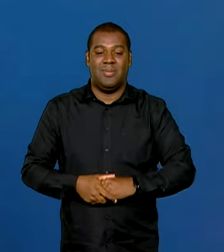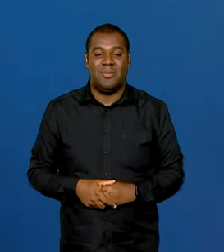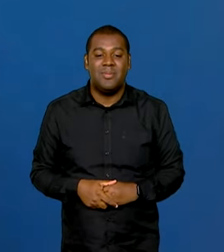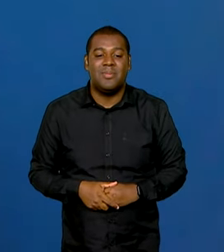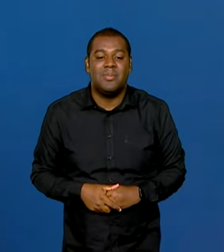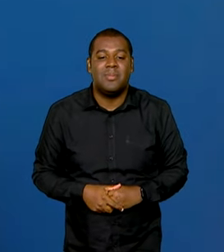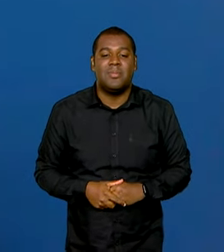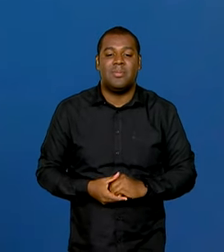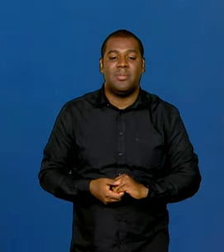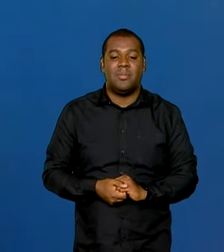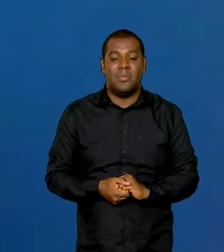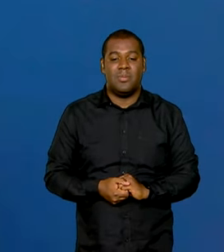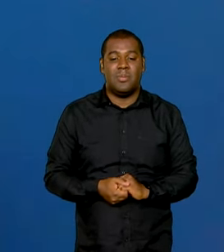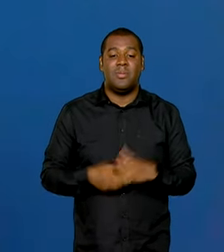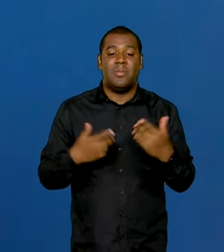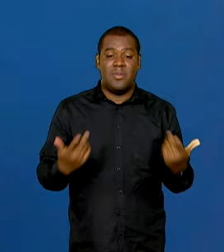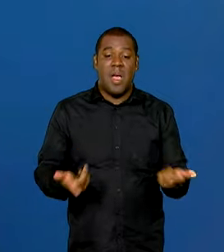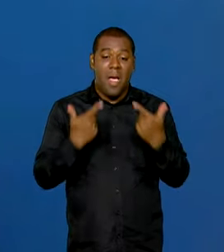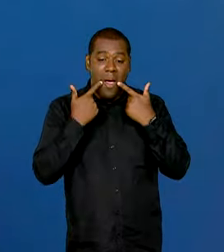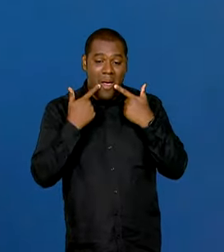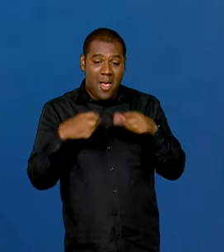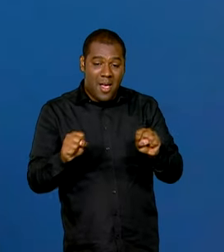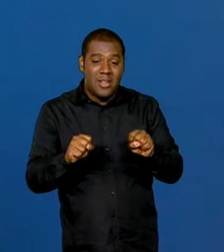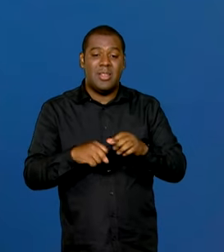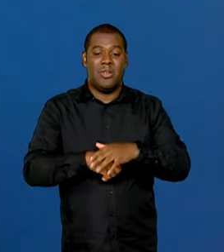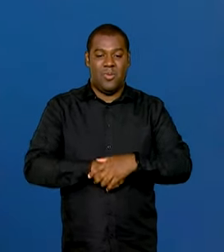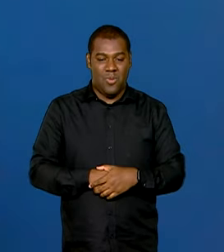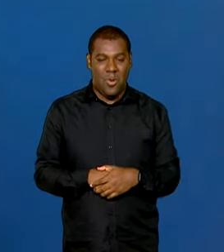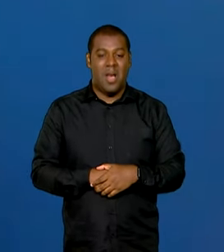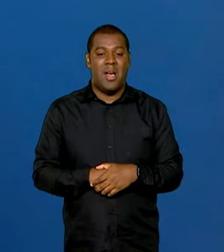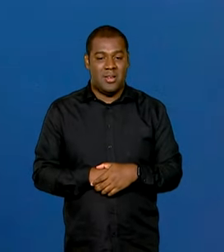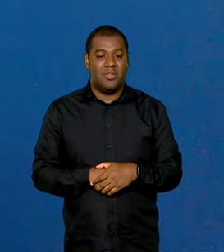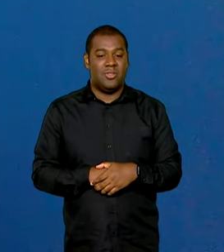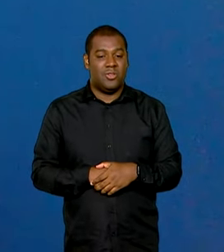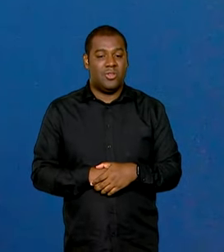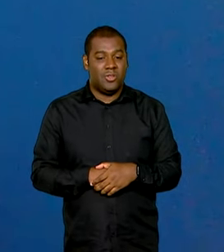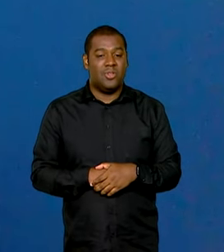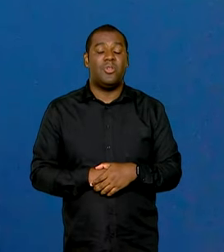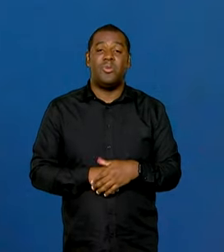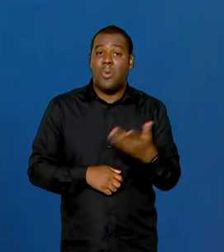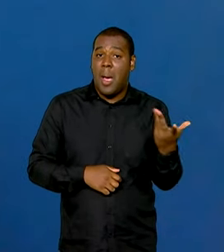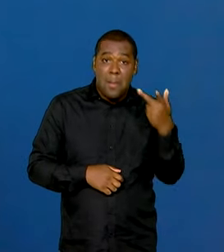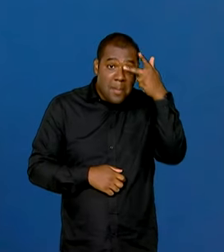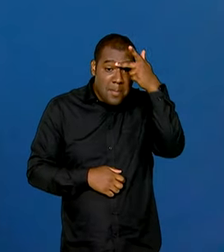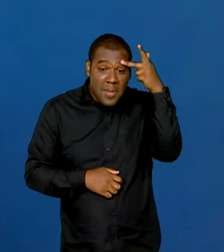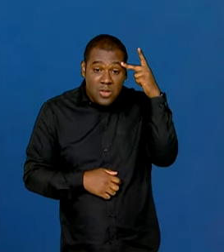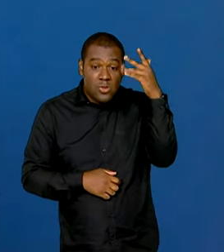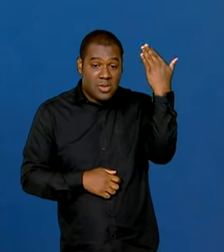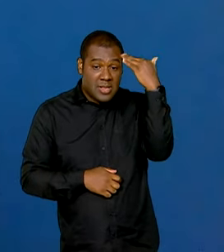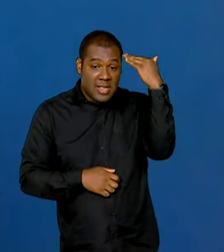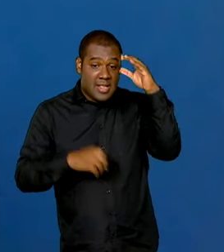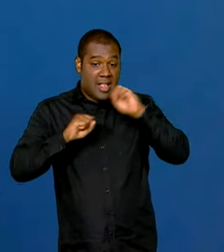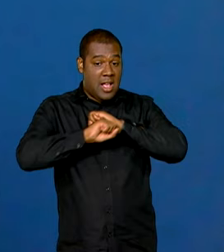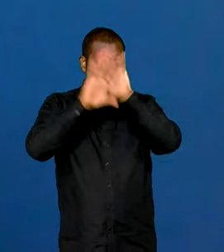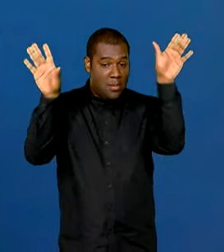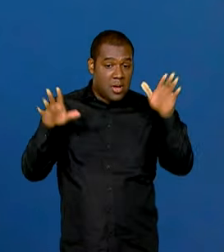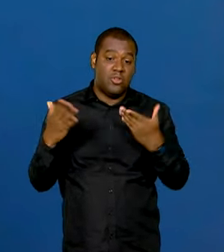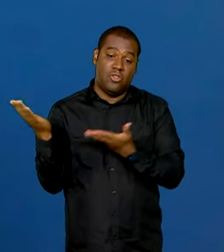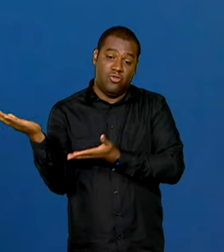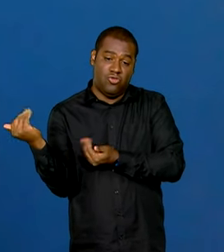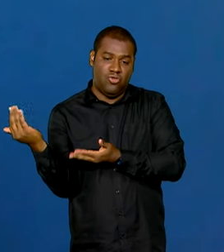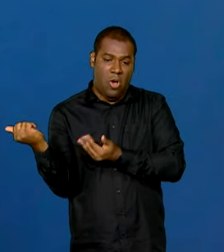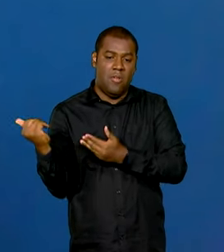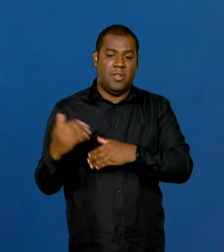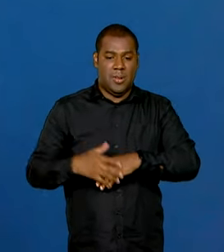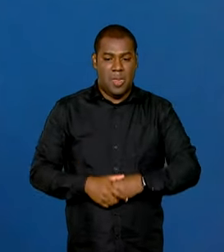um pouco mais simplificada, de uma linguagem mais próxima, que seja mais natural, né, se colocando no lugar de um jovem que